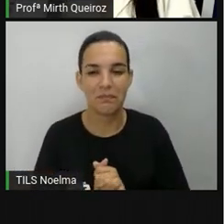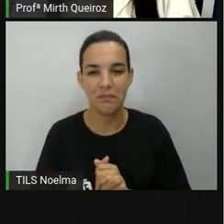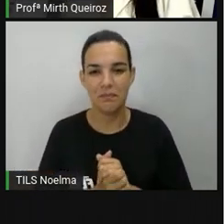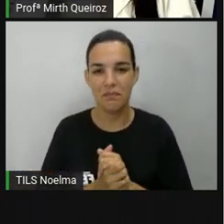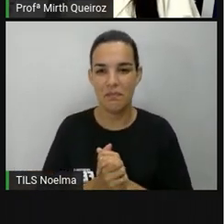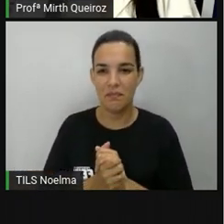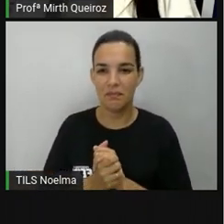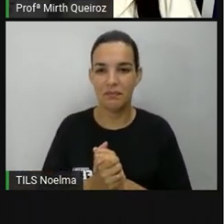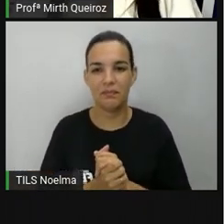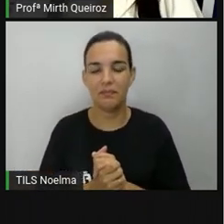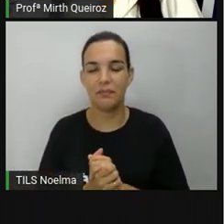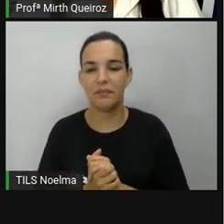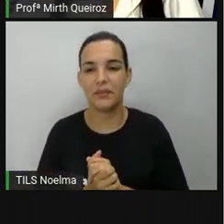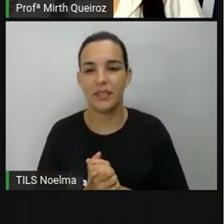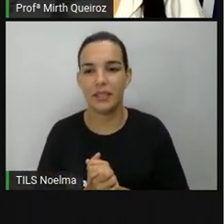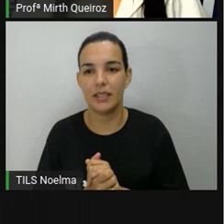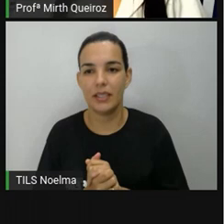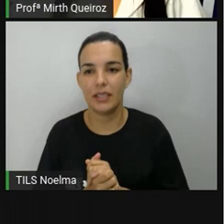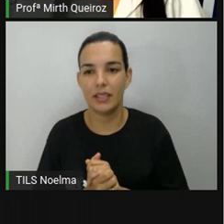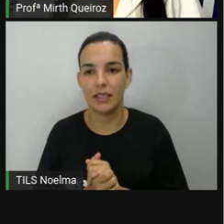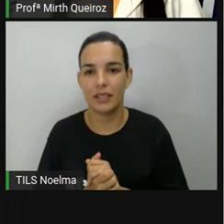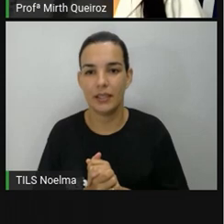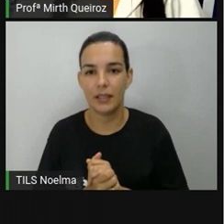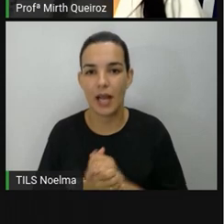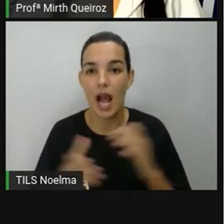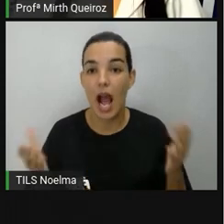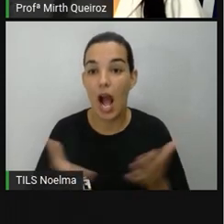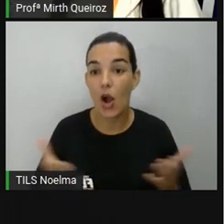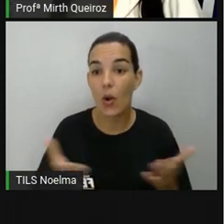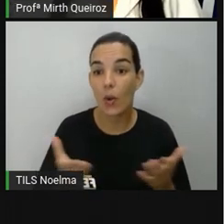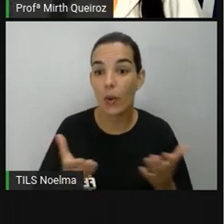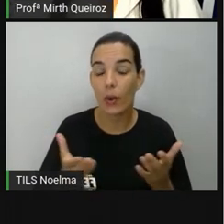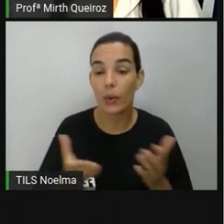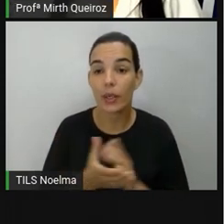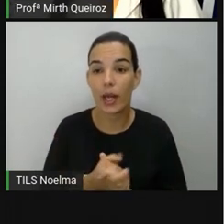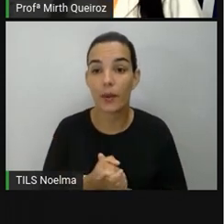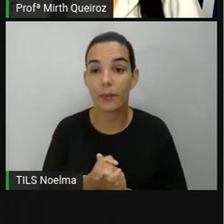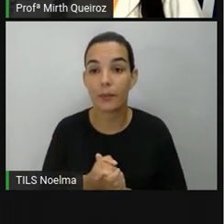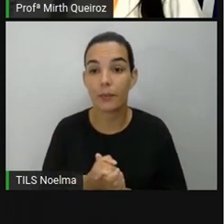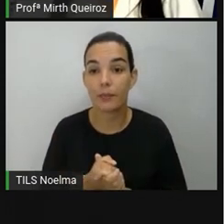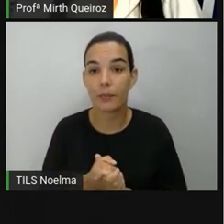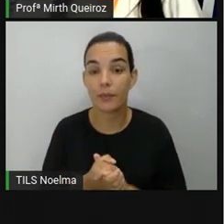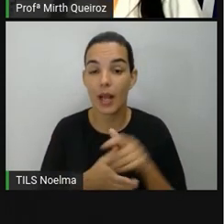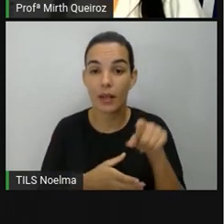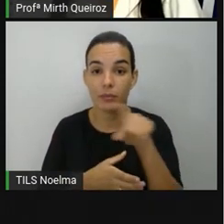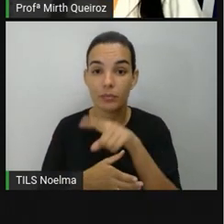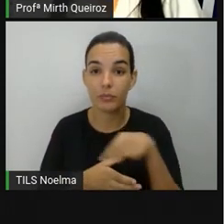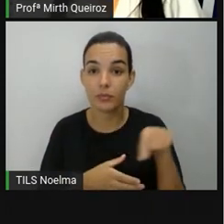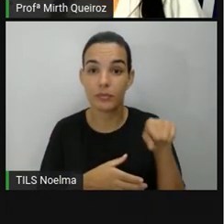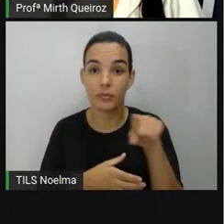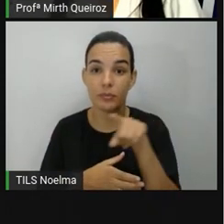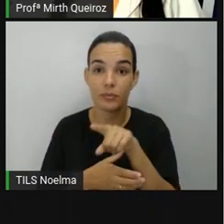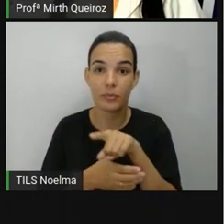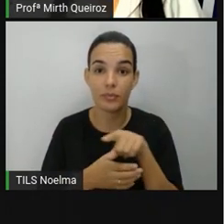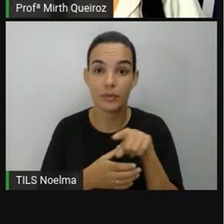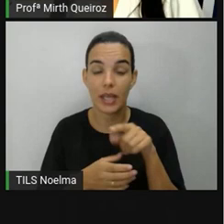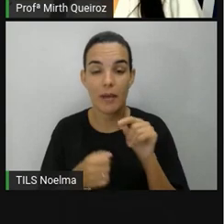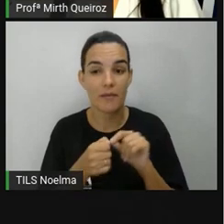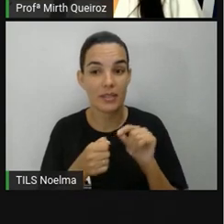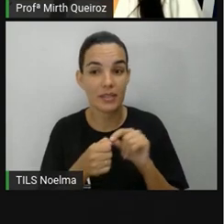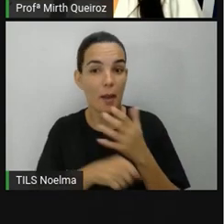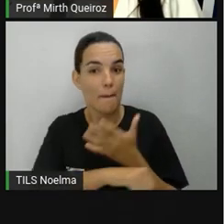esquadra do seu adversário. Que tal agora vocês e